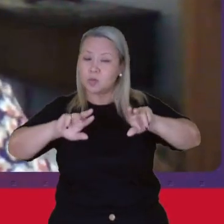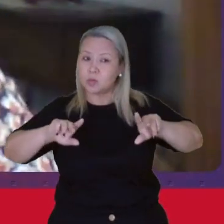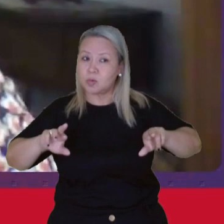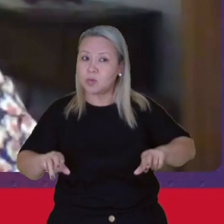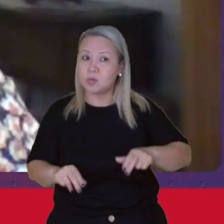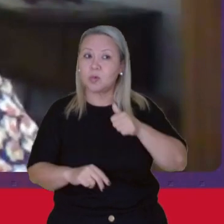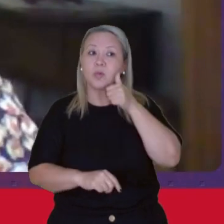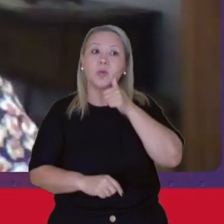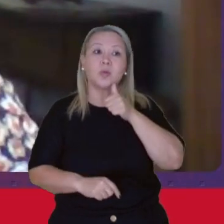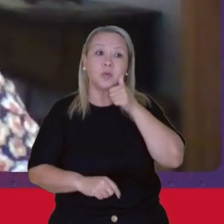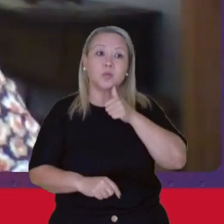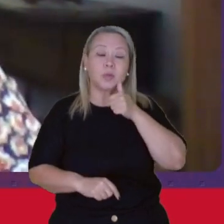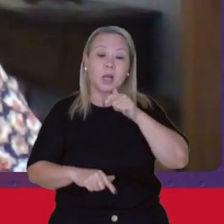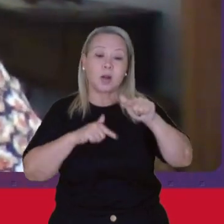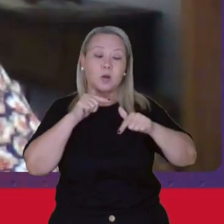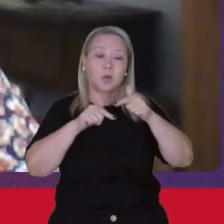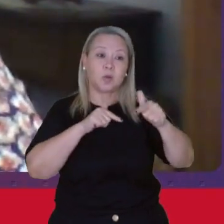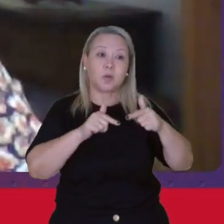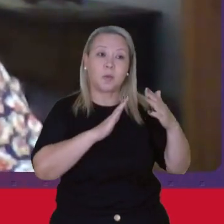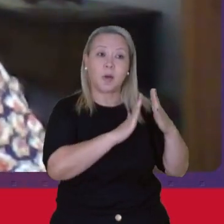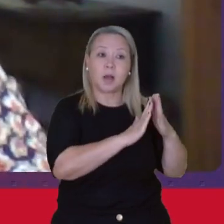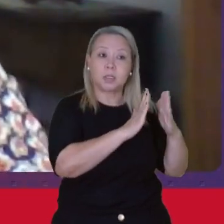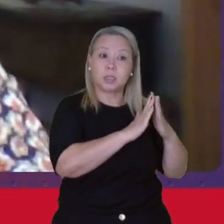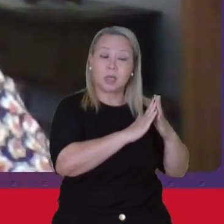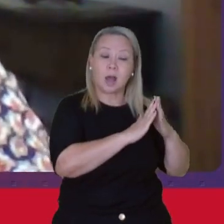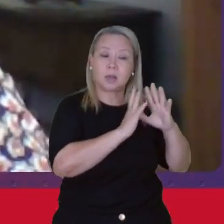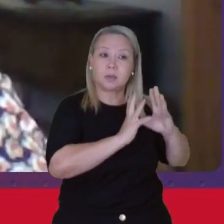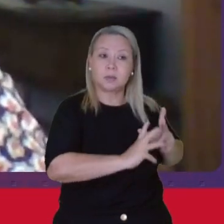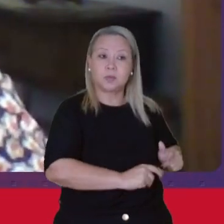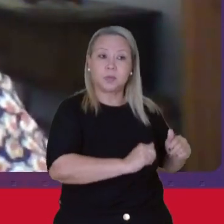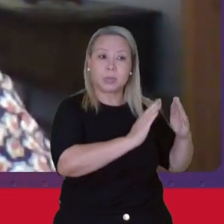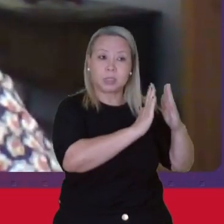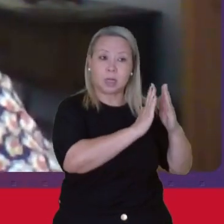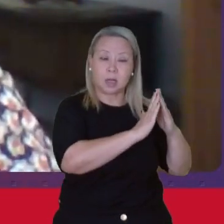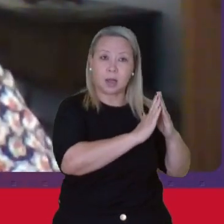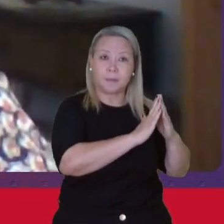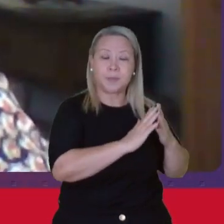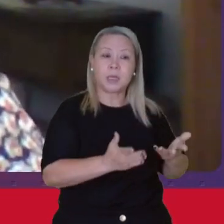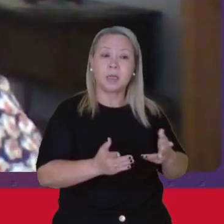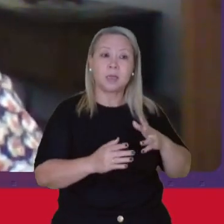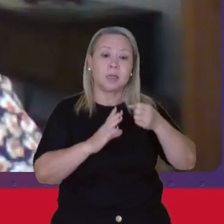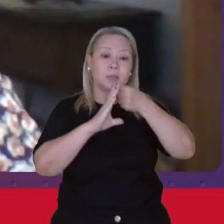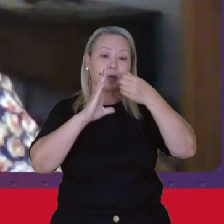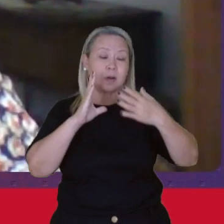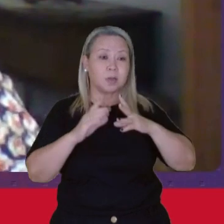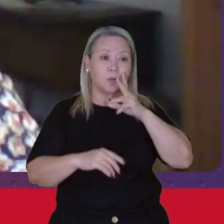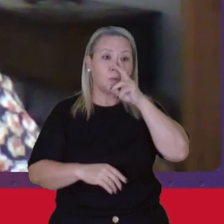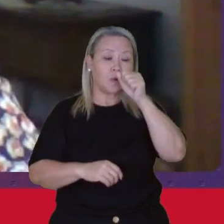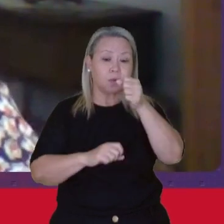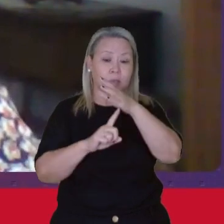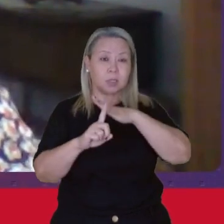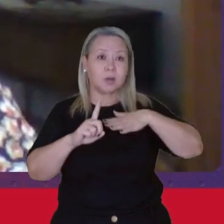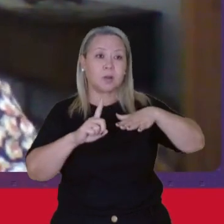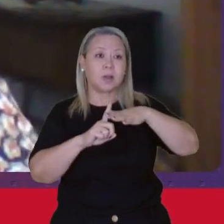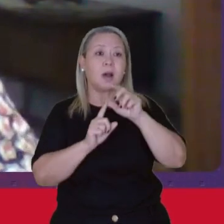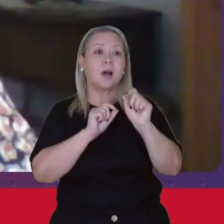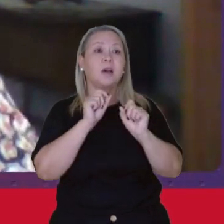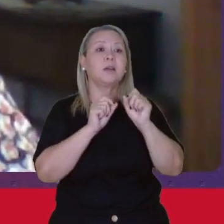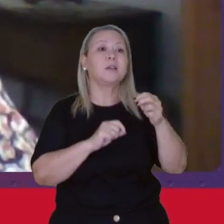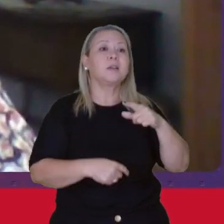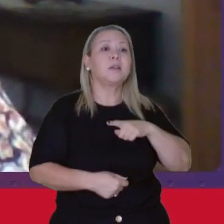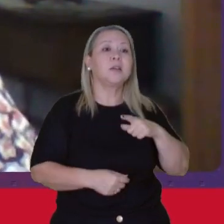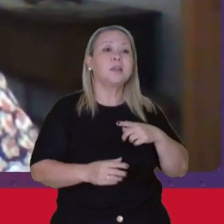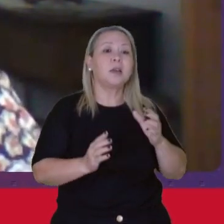de mulheres No trabalho doméstico Isso também é uma característica muito forte Das sociedades em que há uma